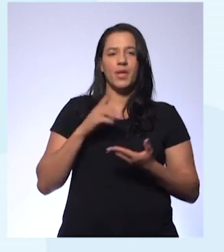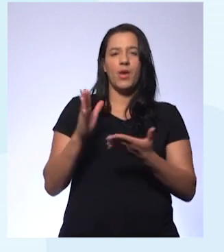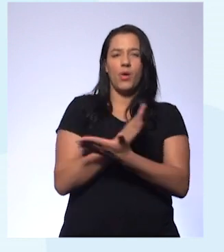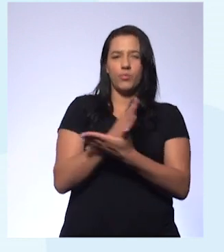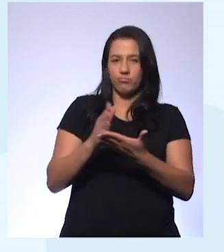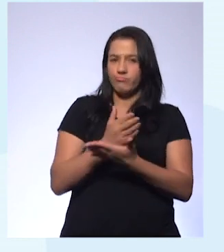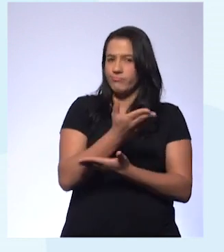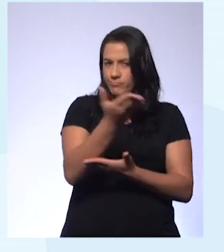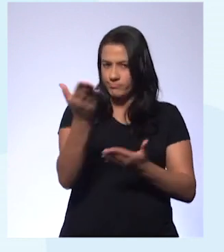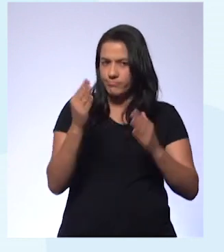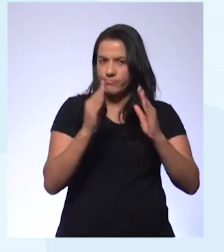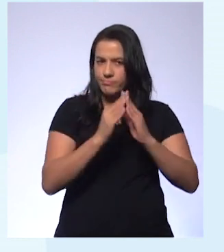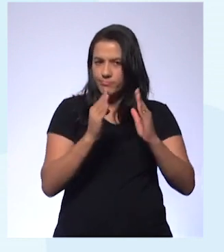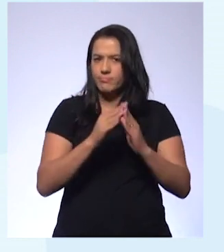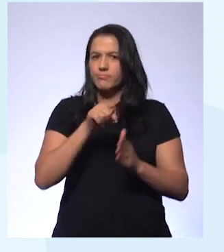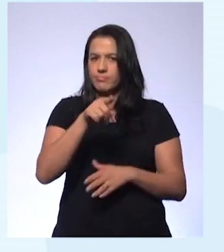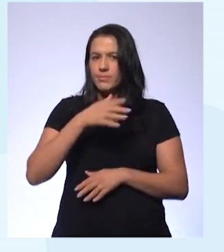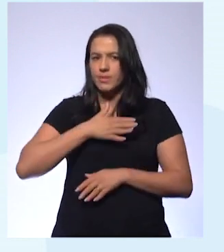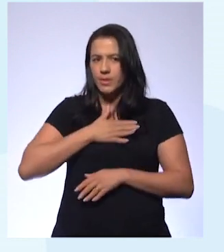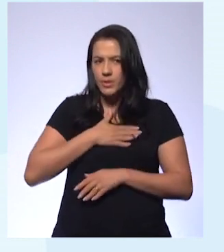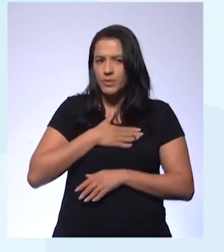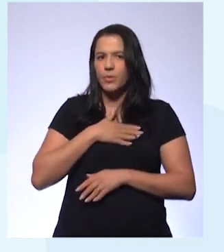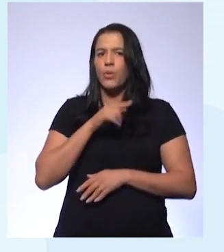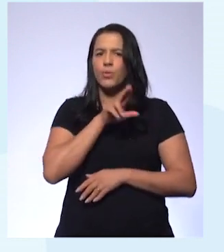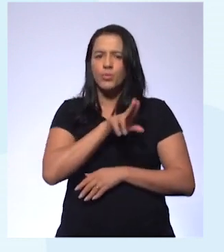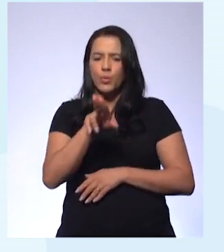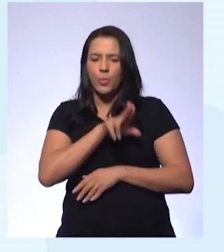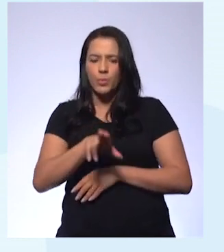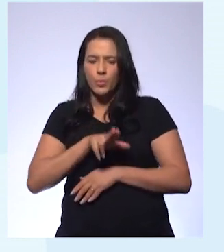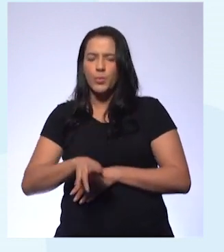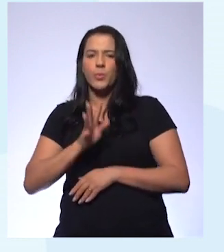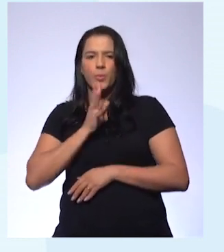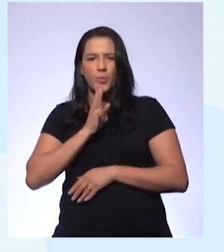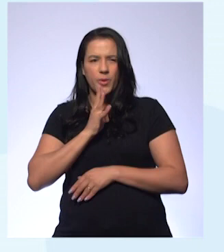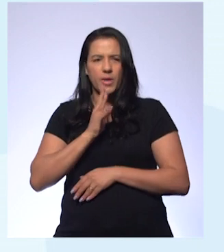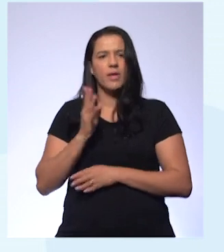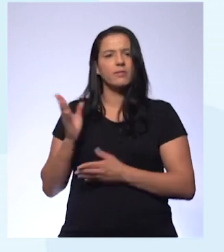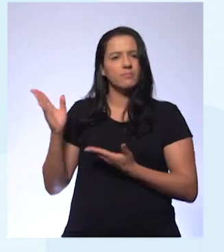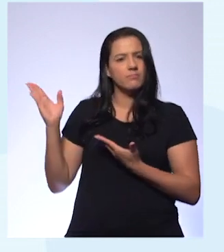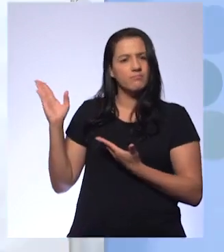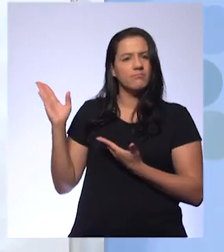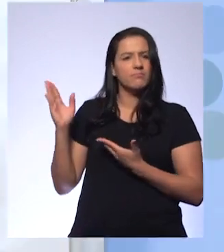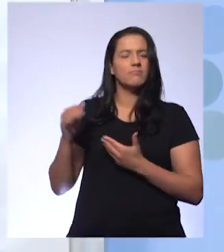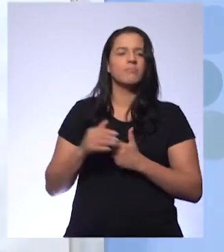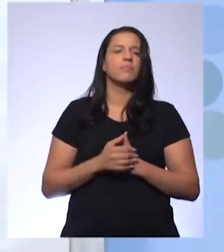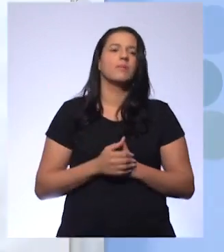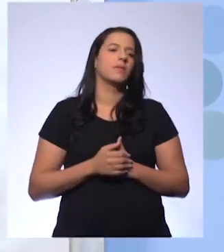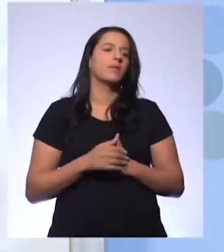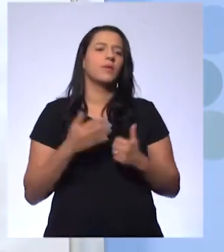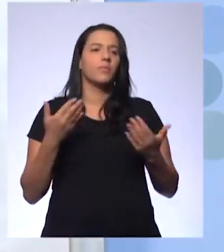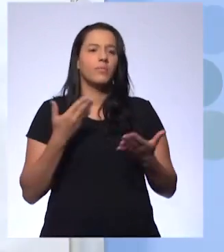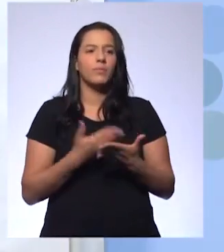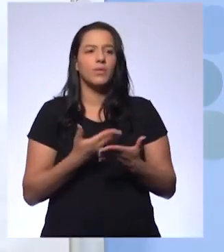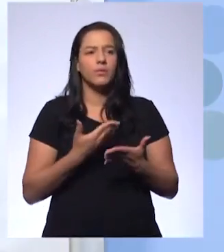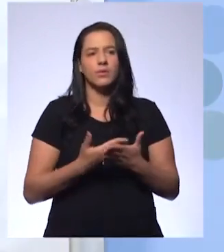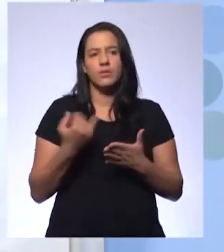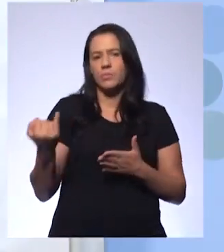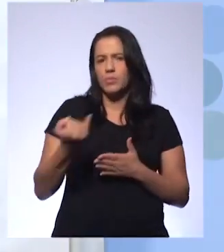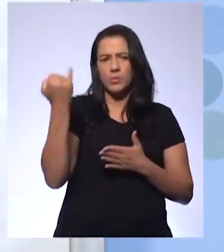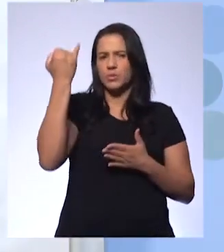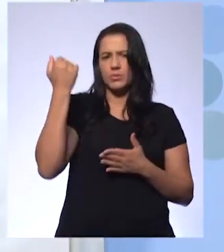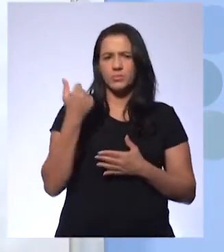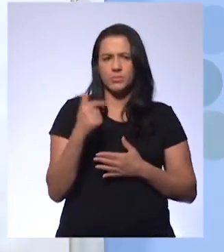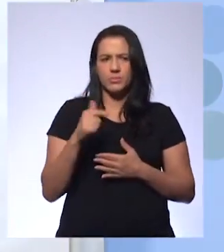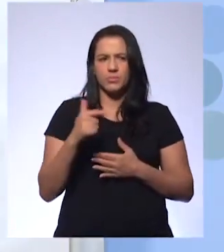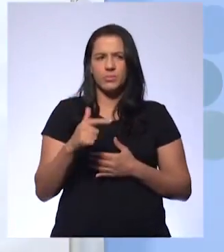dinossauro pra caramba, sabem dizer até que espécie que é essa aí, etc. Gente, isso aqui, para a nossa aula, não tem muita importância.